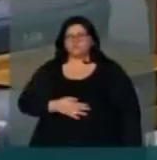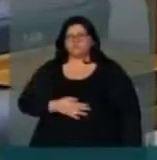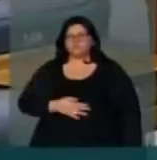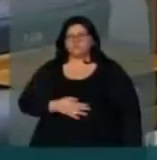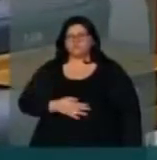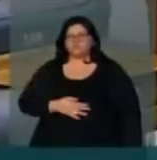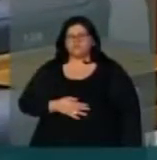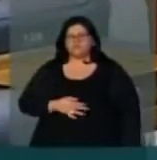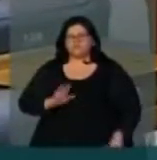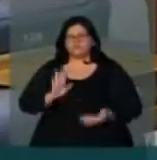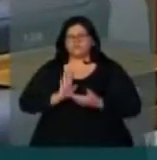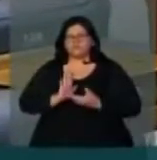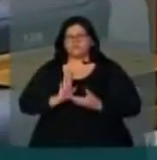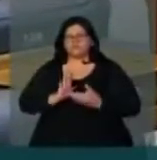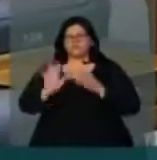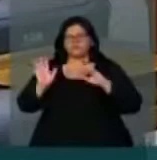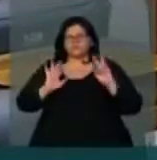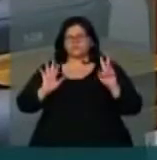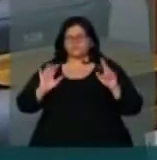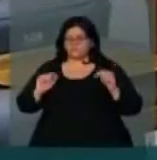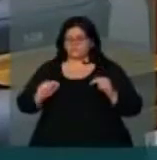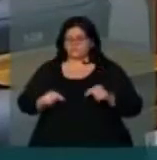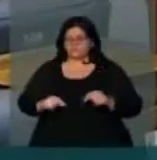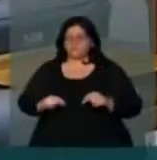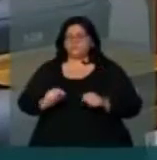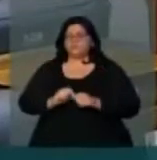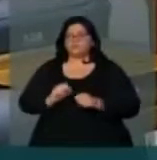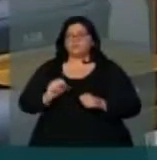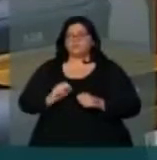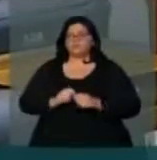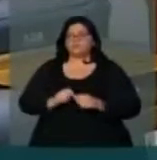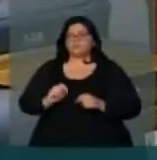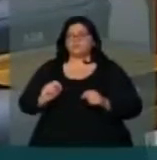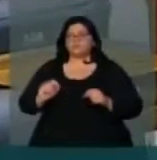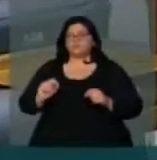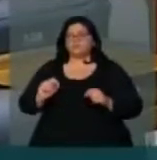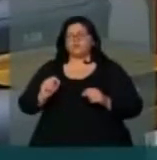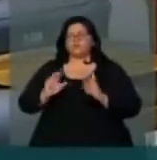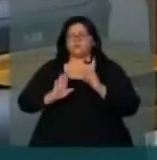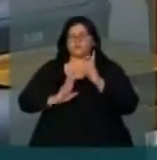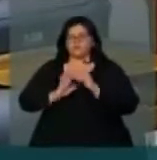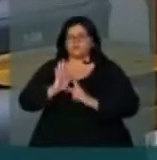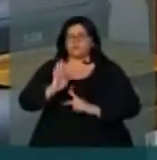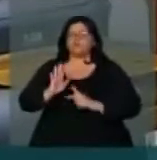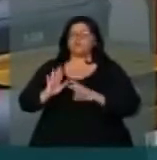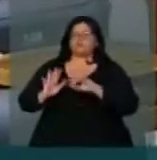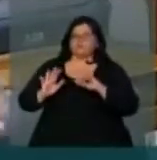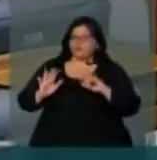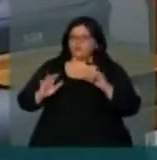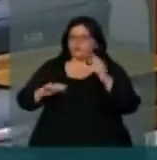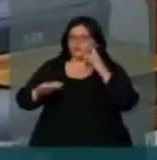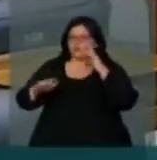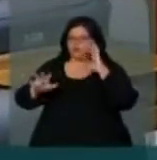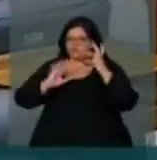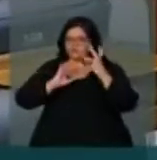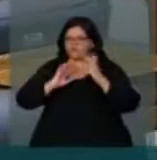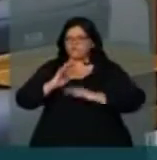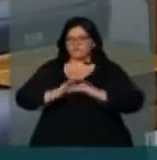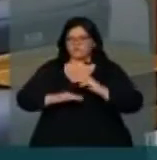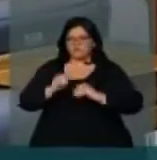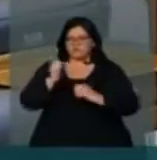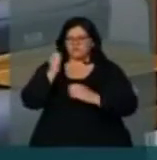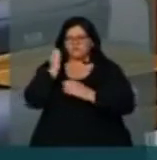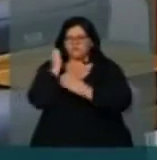esta casa durante a semana deliberou que trataria dos projetos relativos à segurança pública.